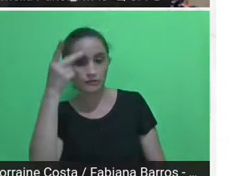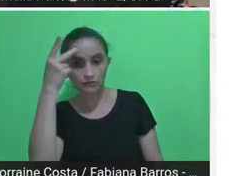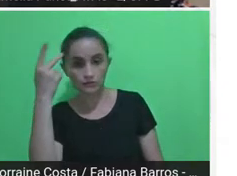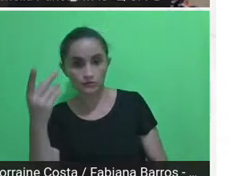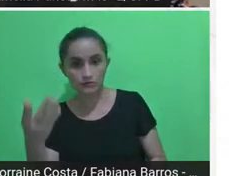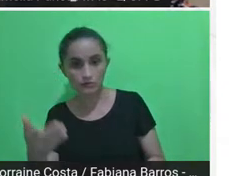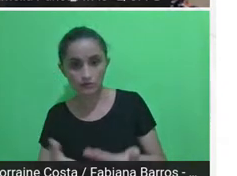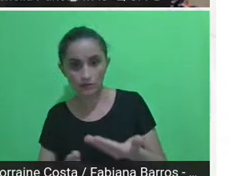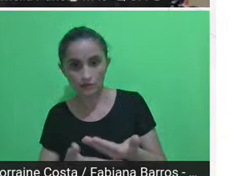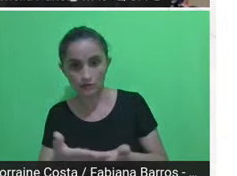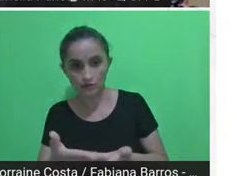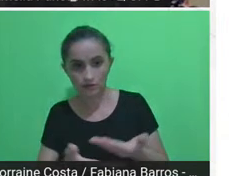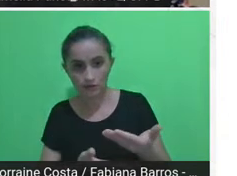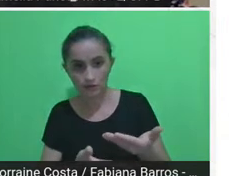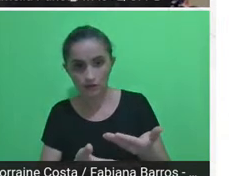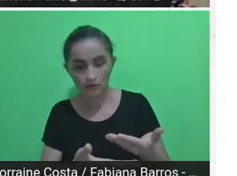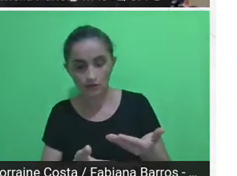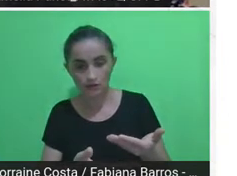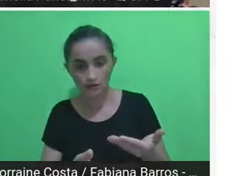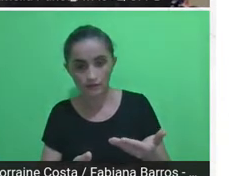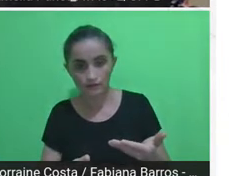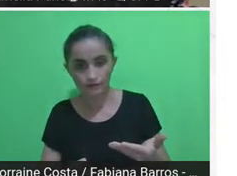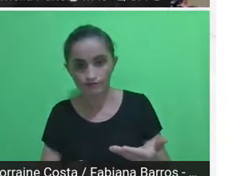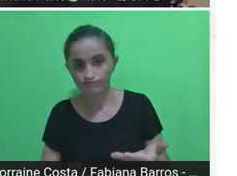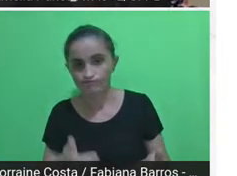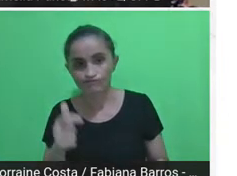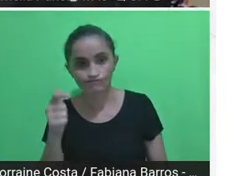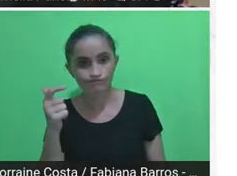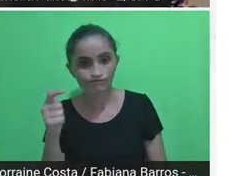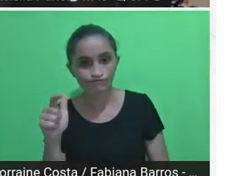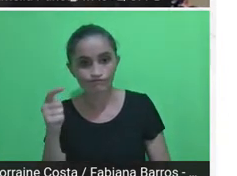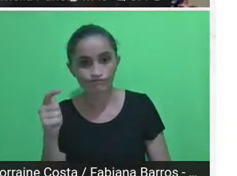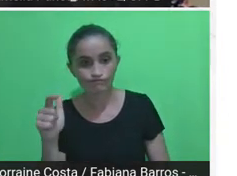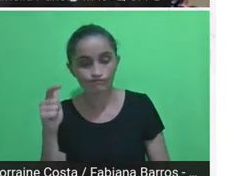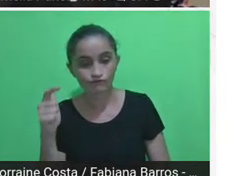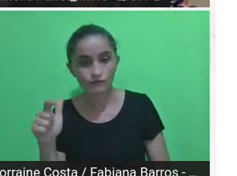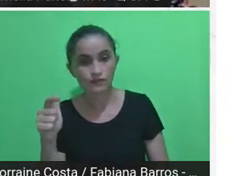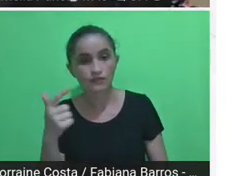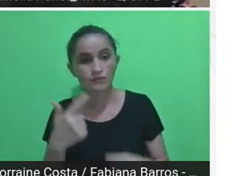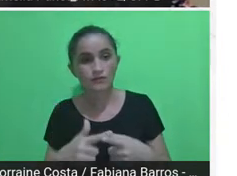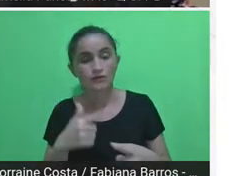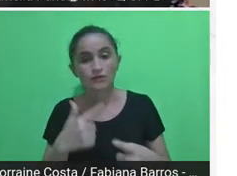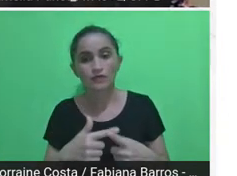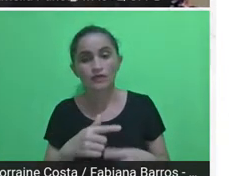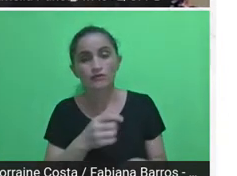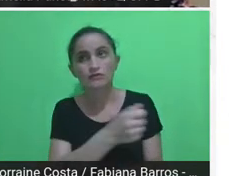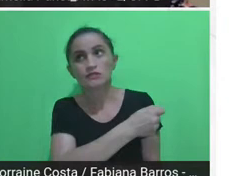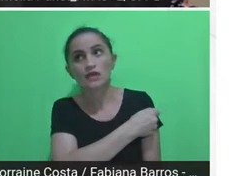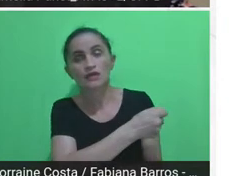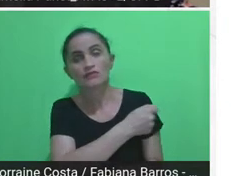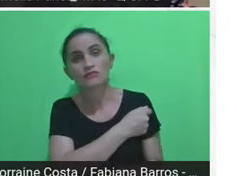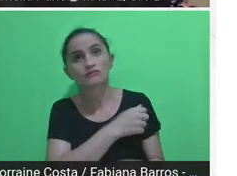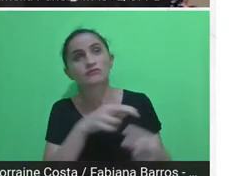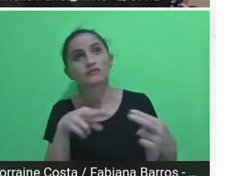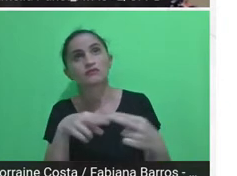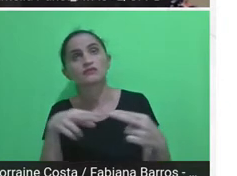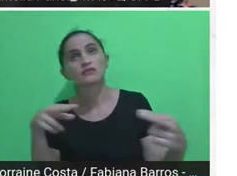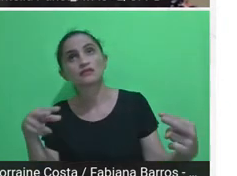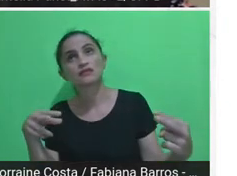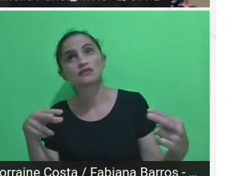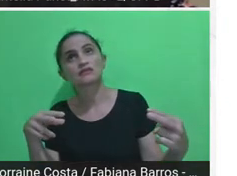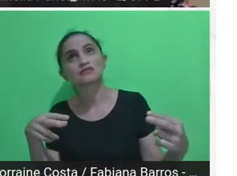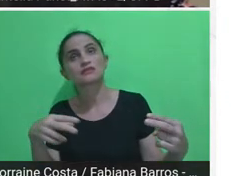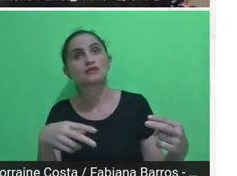não estavam existindo, né? Os alunos ficavam lá no final das aulas expositivas, alguns